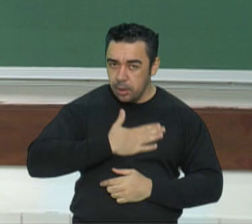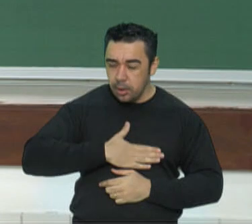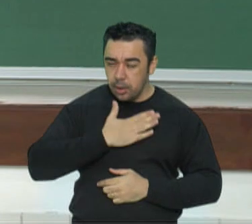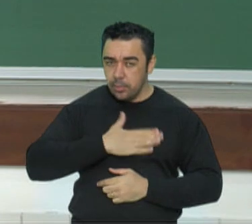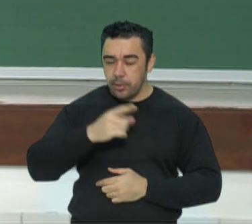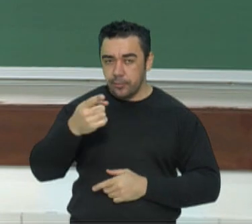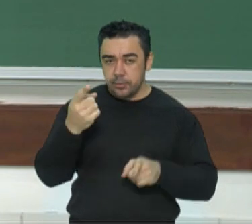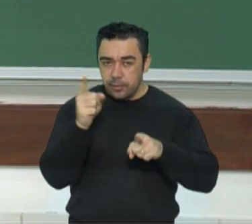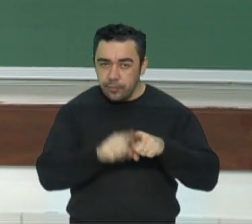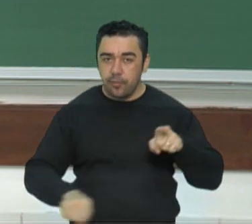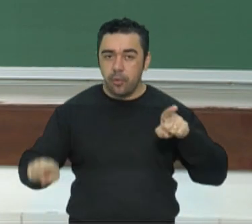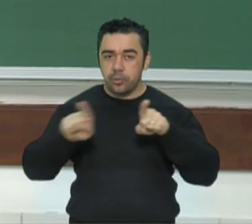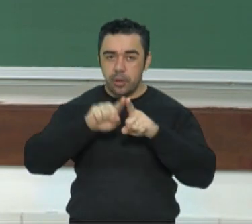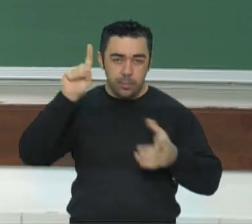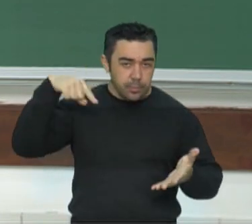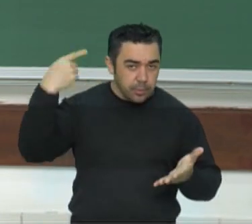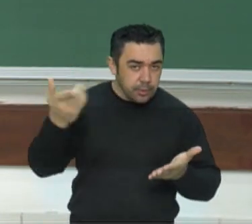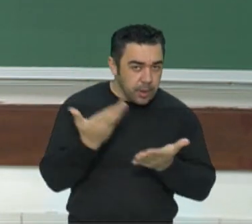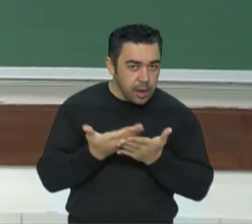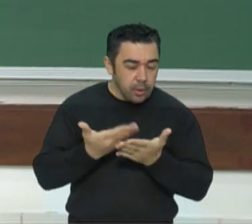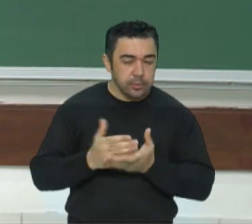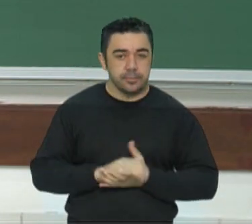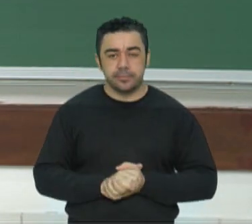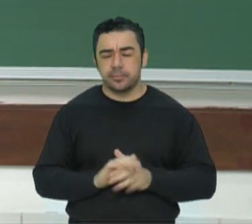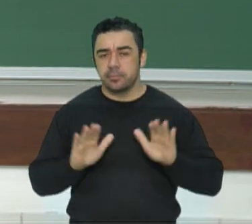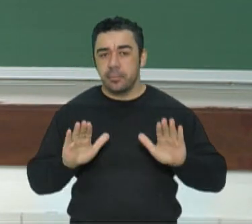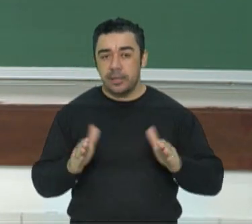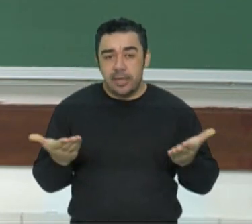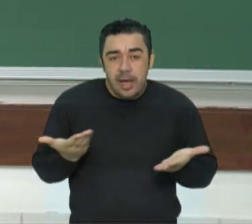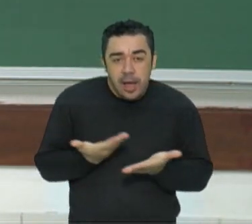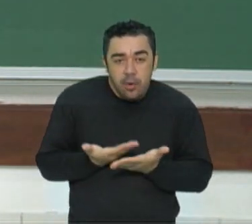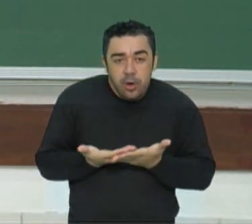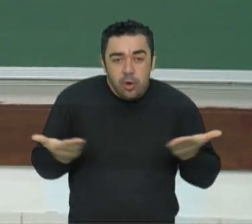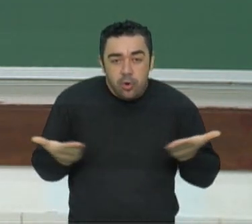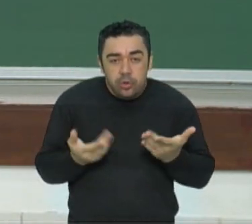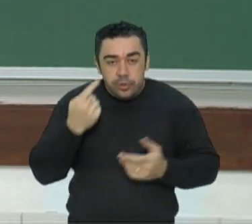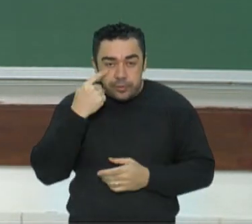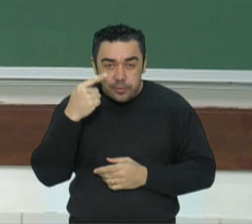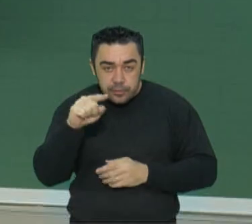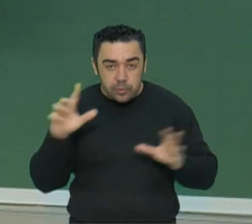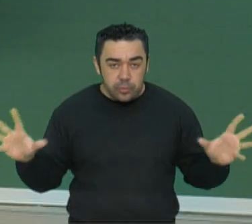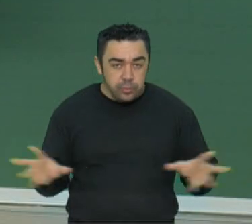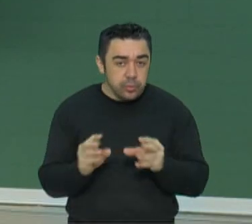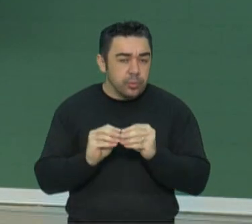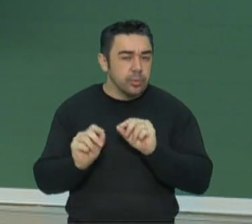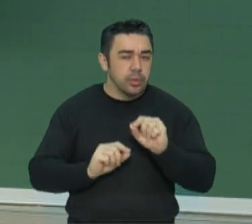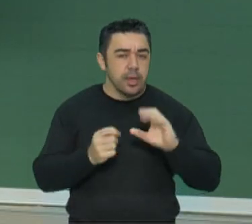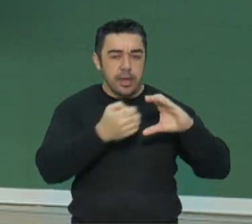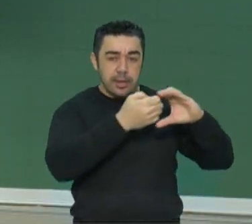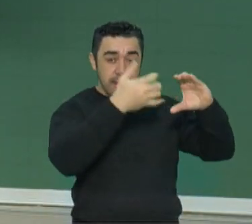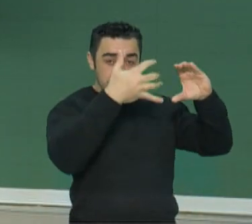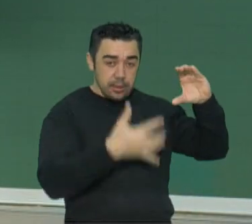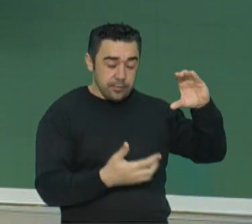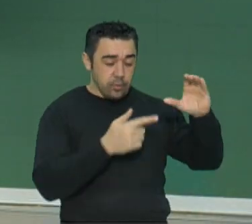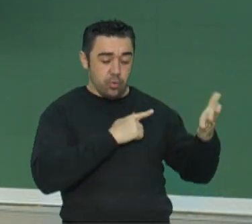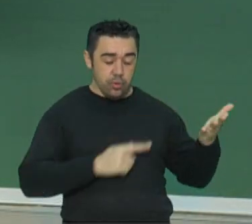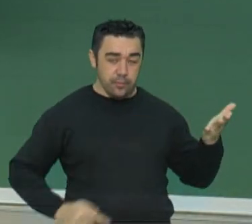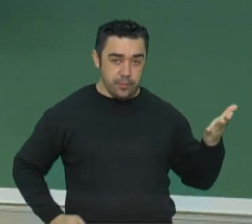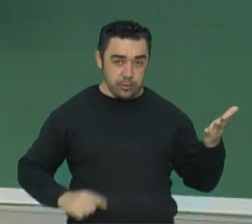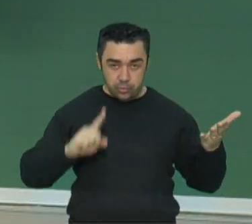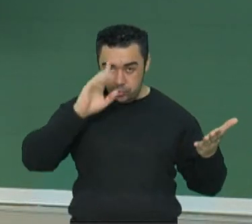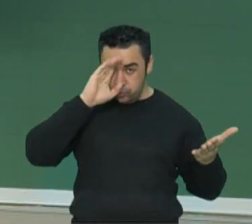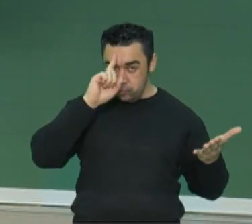você voltar pra nossa próxima aula. Mas, na aula de hoje, você revisou as características dos governos